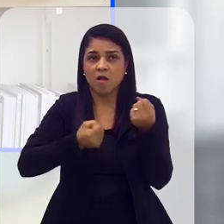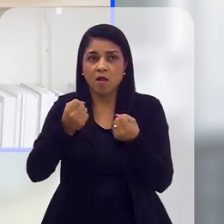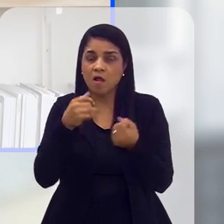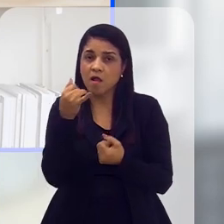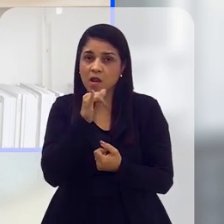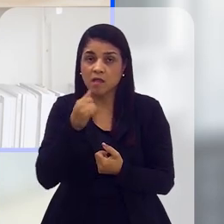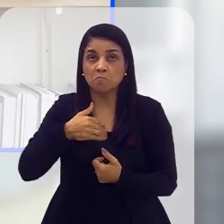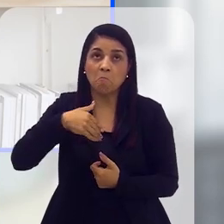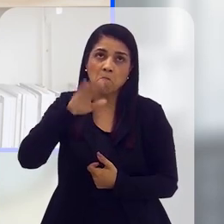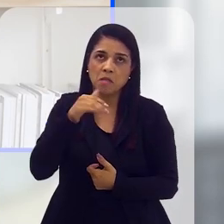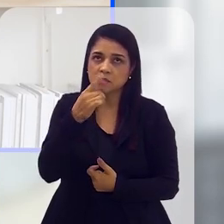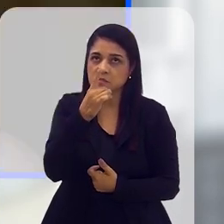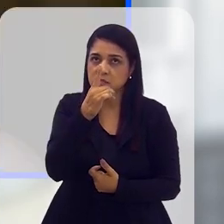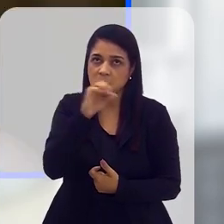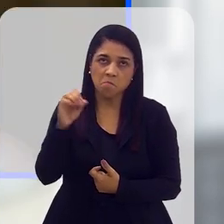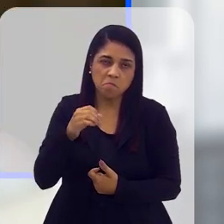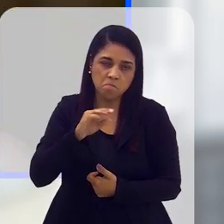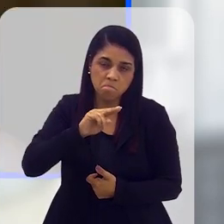de 100 mil reais?